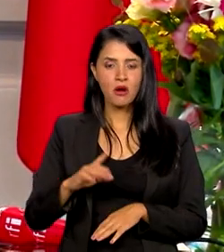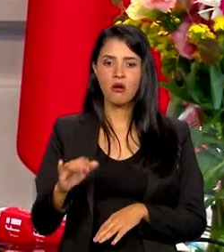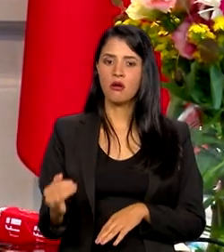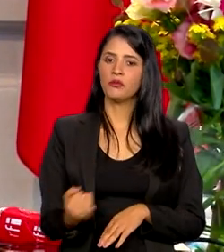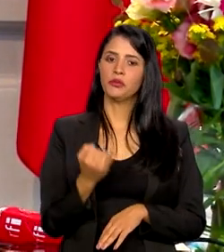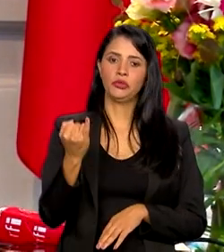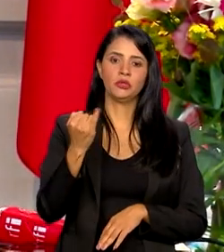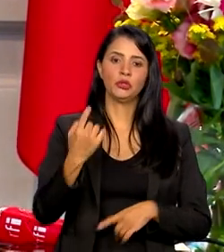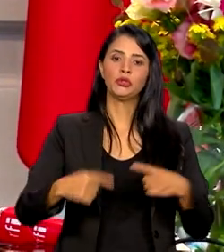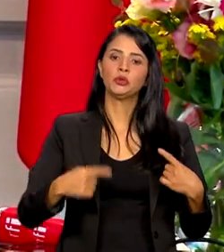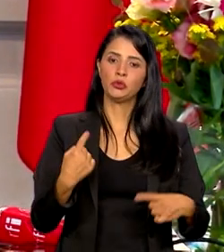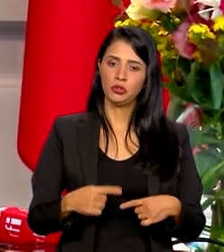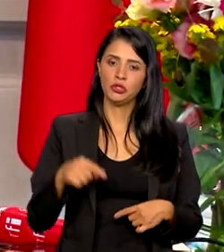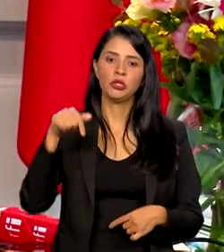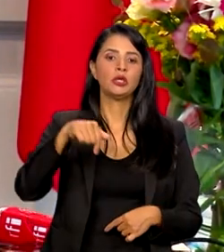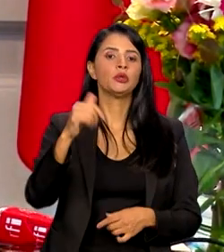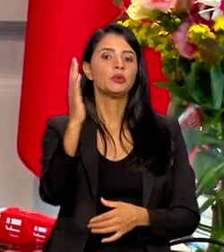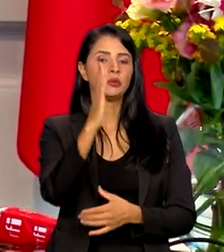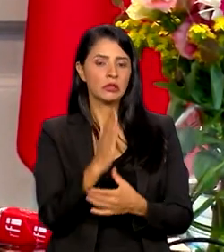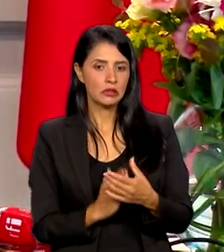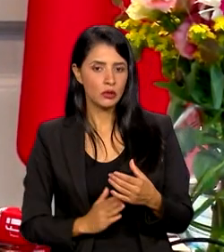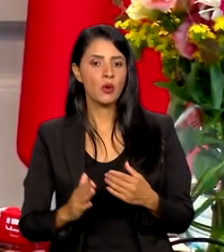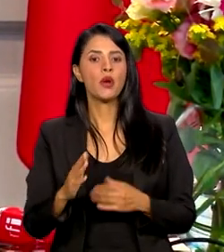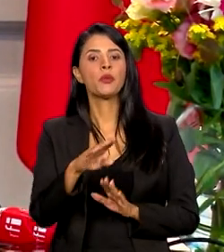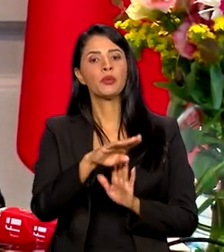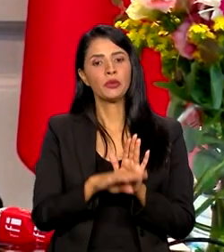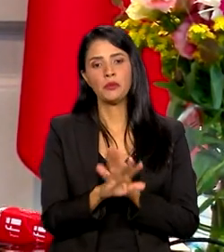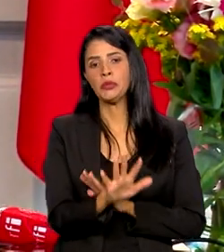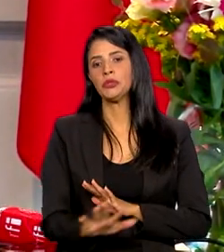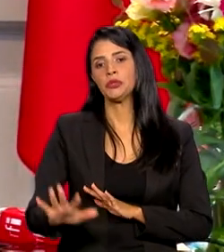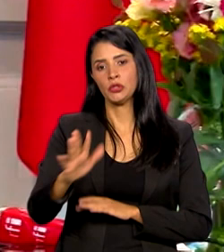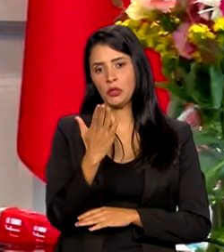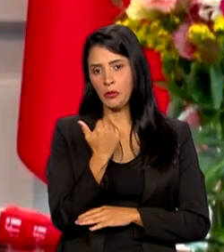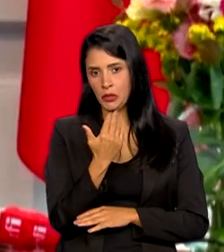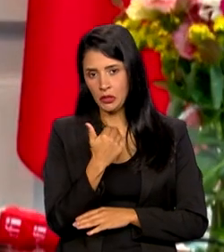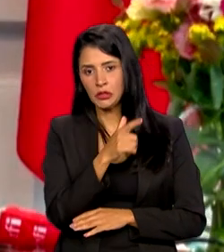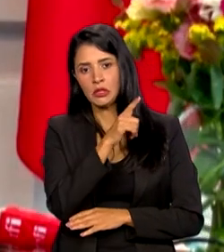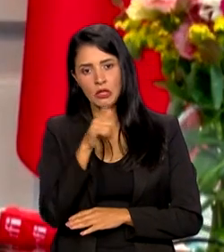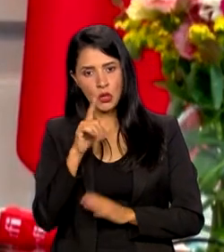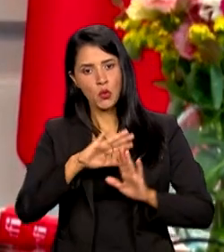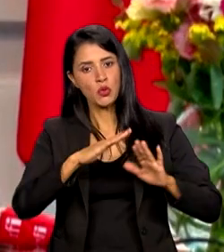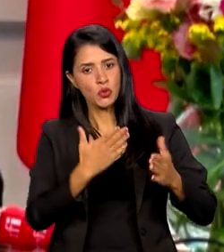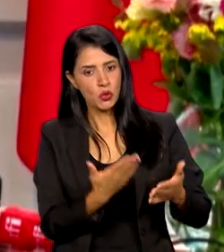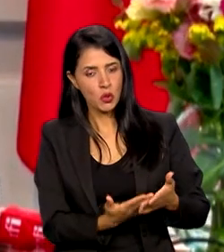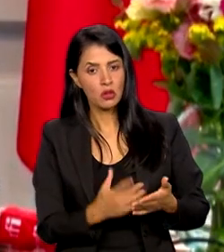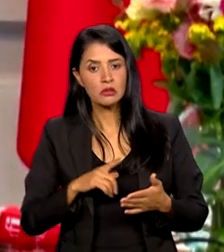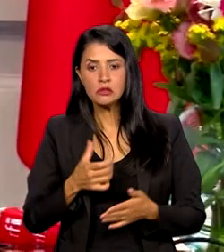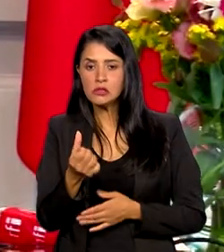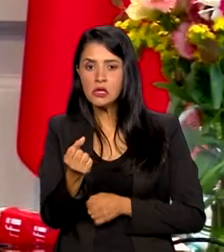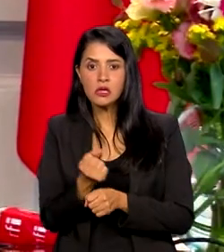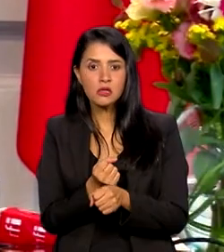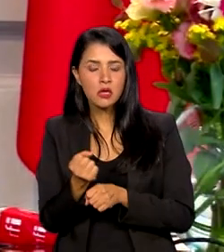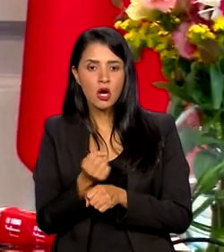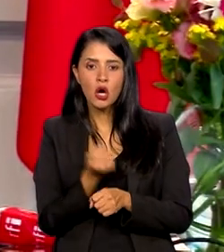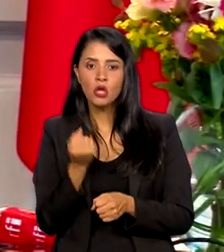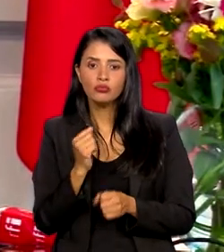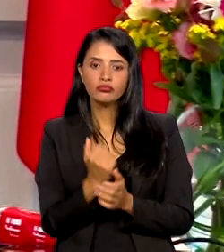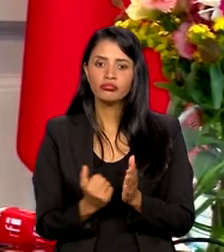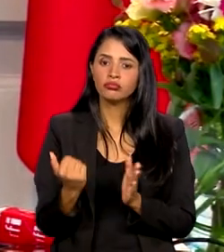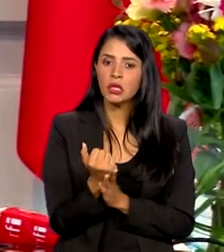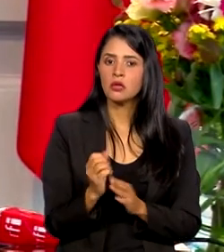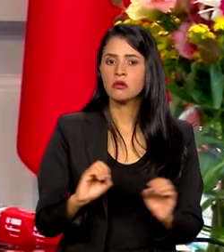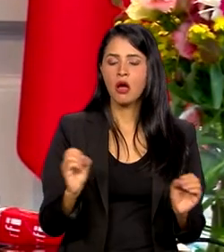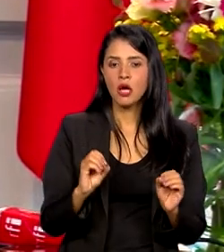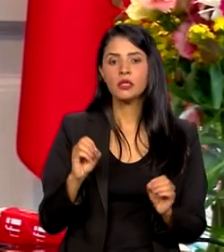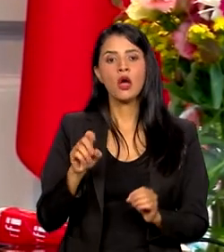Brasil é o Programa Nacional da Alimentação Escolar. Seis anos sem um reajuste. Aliás, o ex-presidente da República vetou a